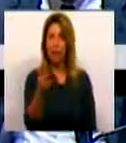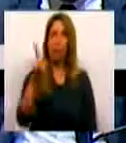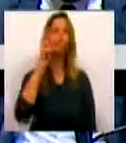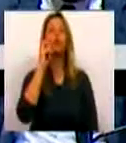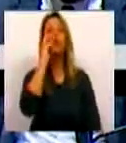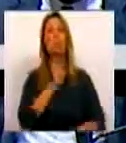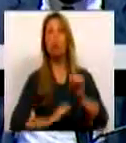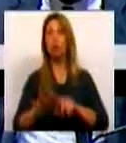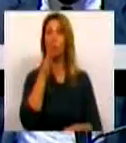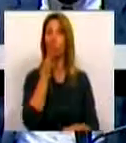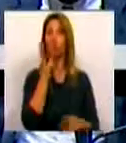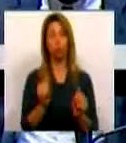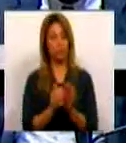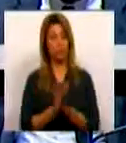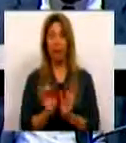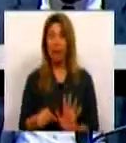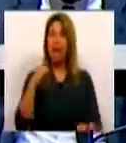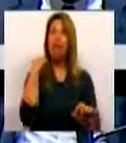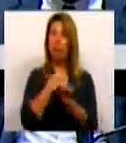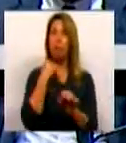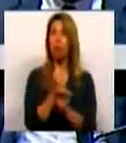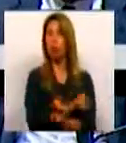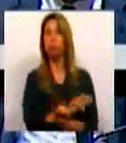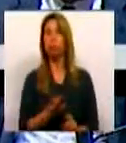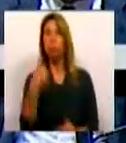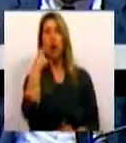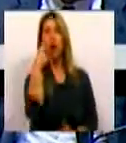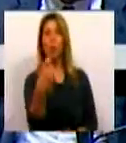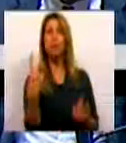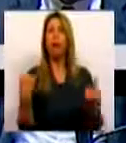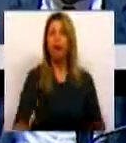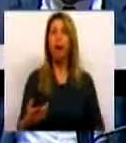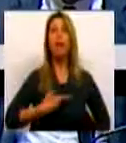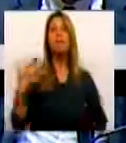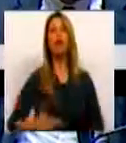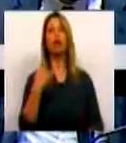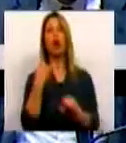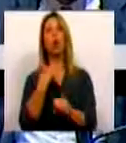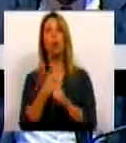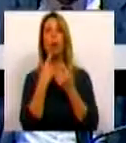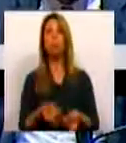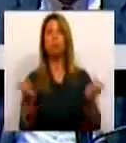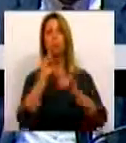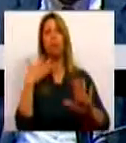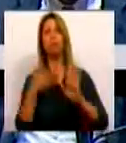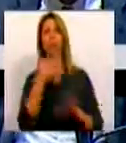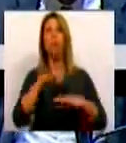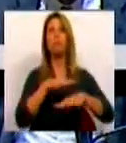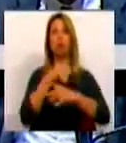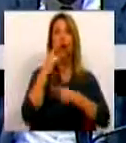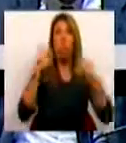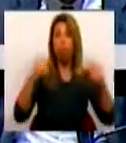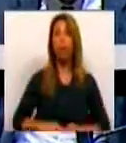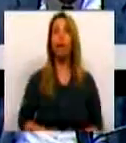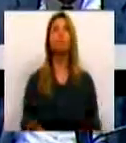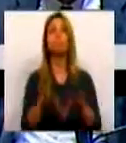deputados, todos esses trabalhadores viram reconhecido o seu direito ao trabalho e ao regresso à administração pública. Assim como